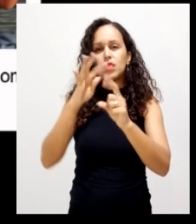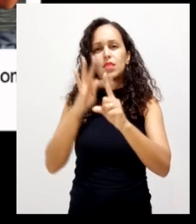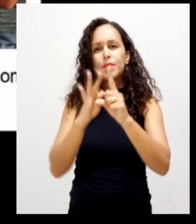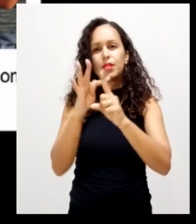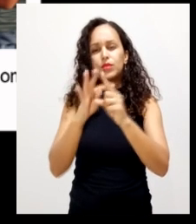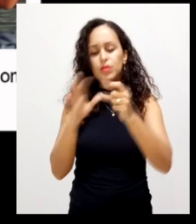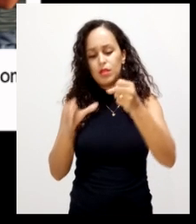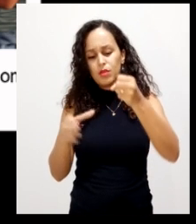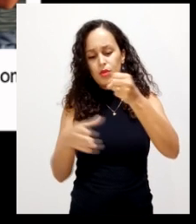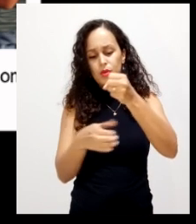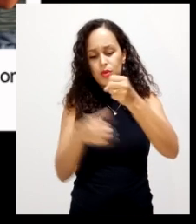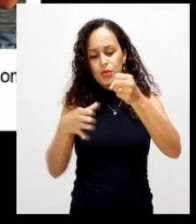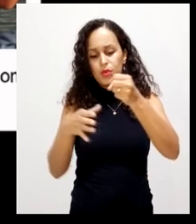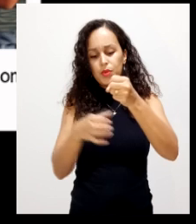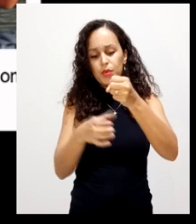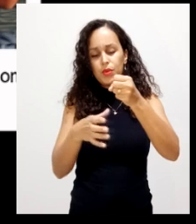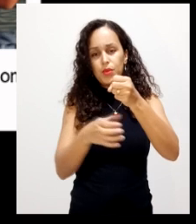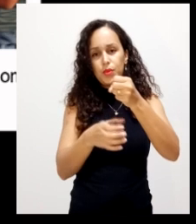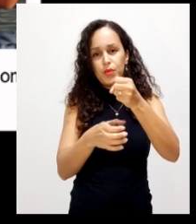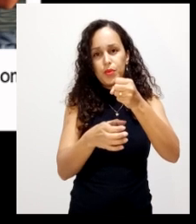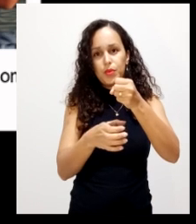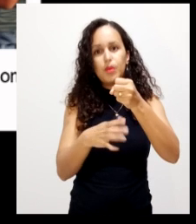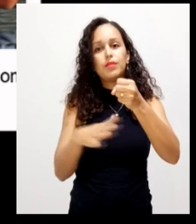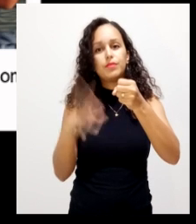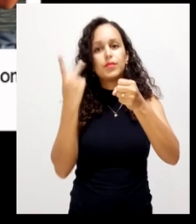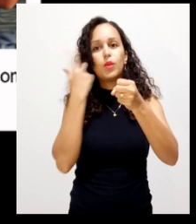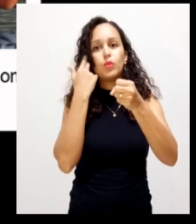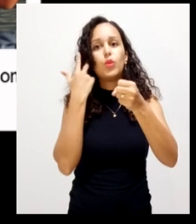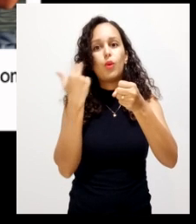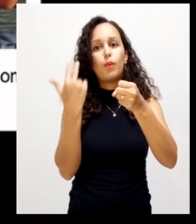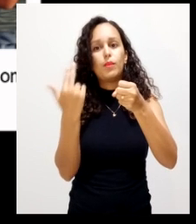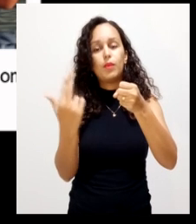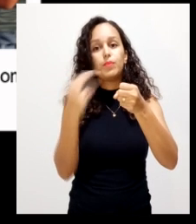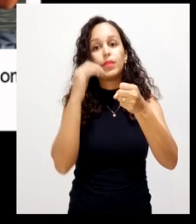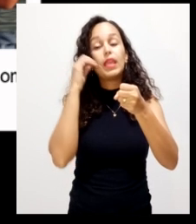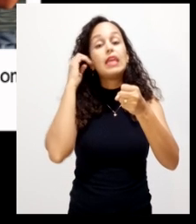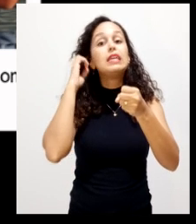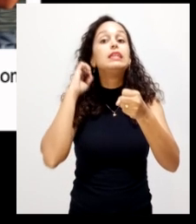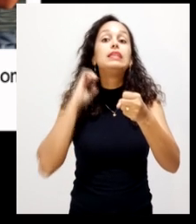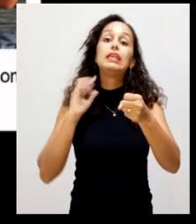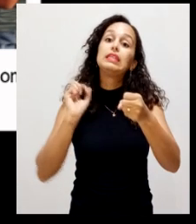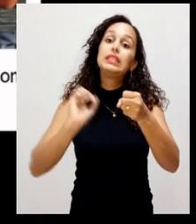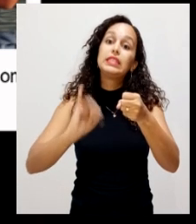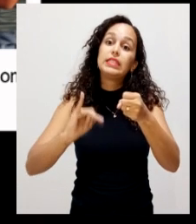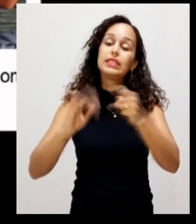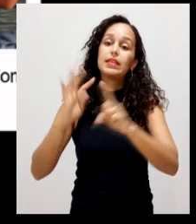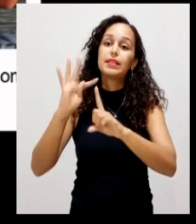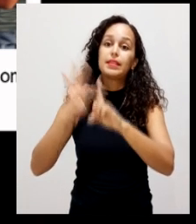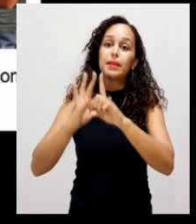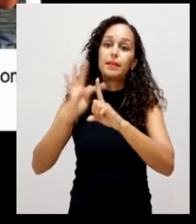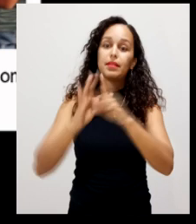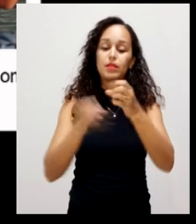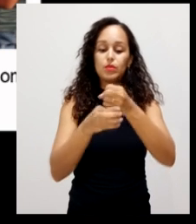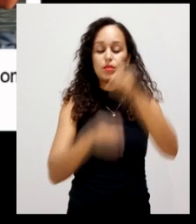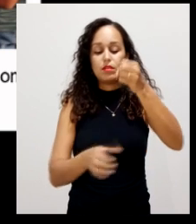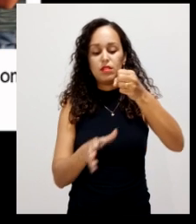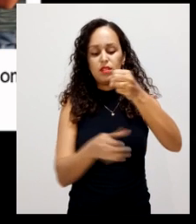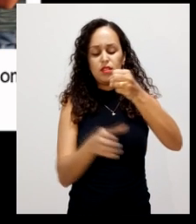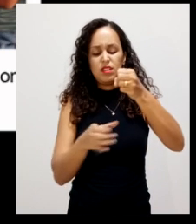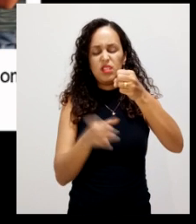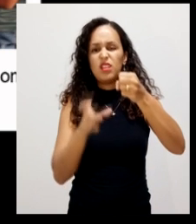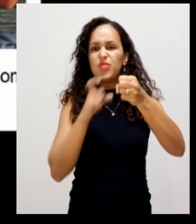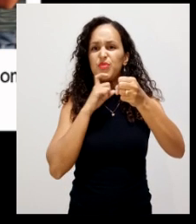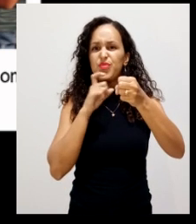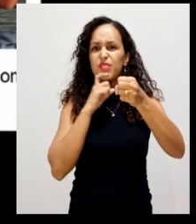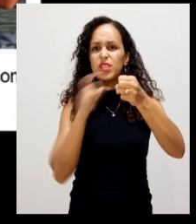suportar essa temperatura ele está normal o processo está normal caso a temperatura esteja frio